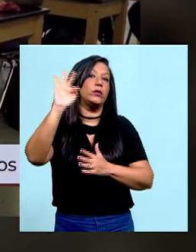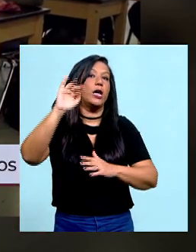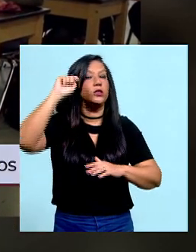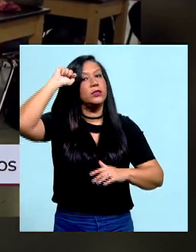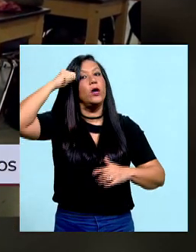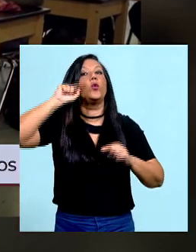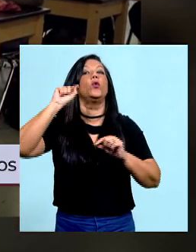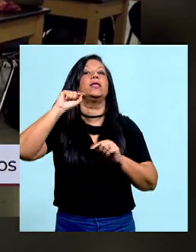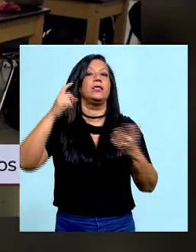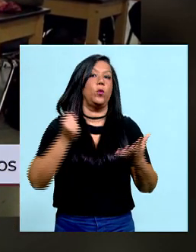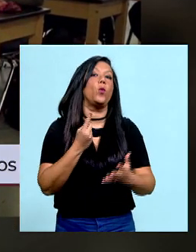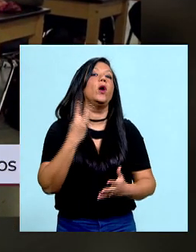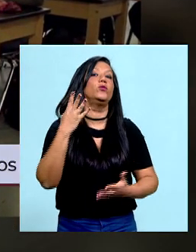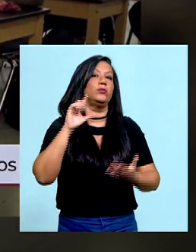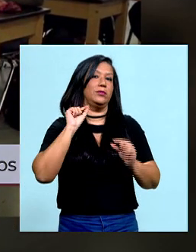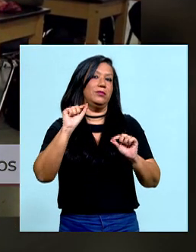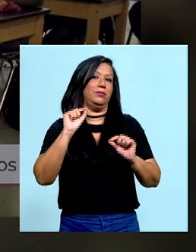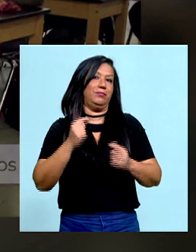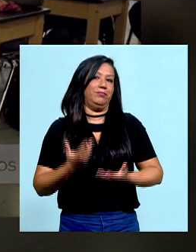hoje.